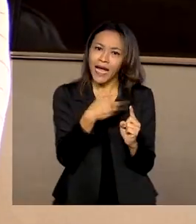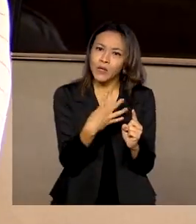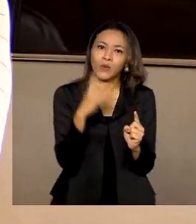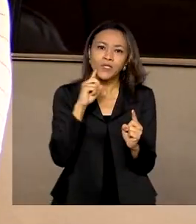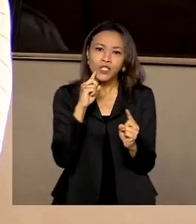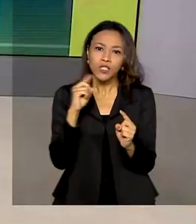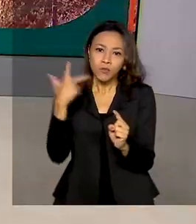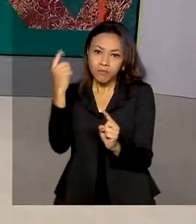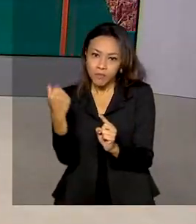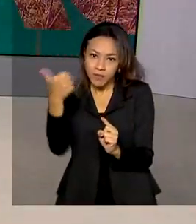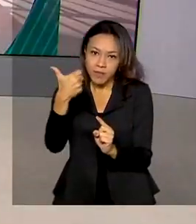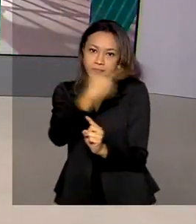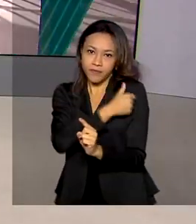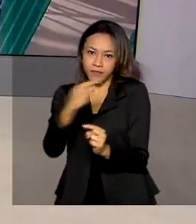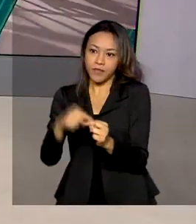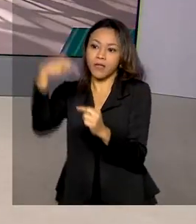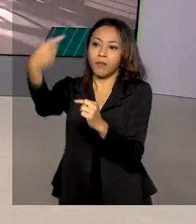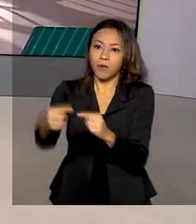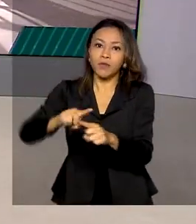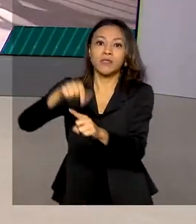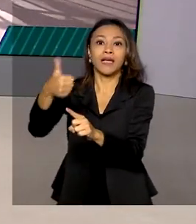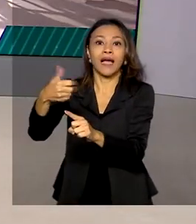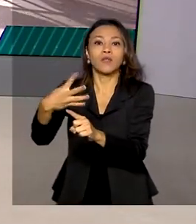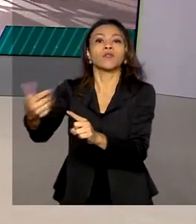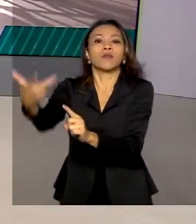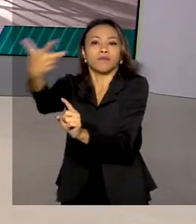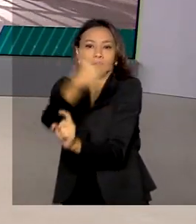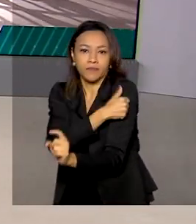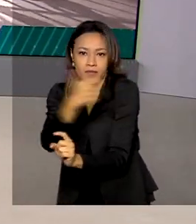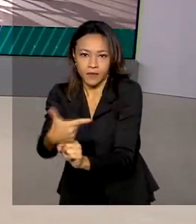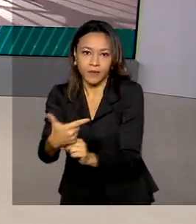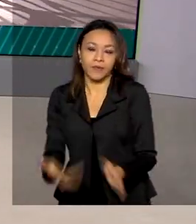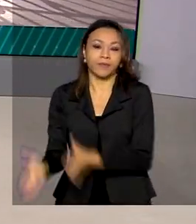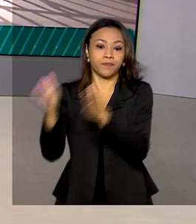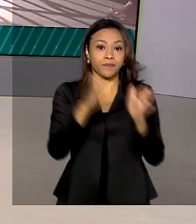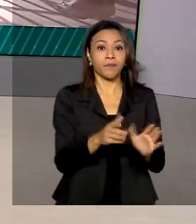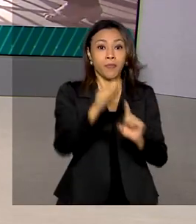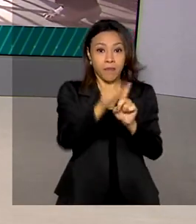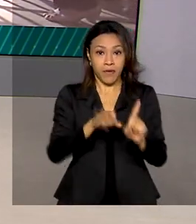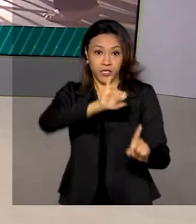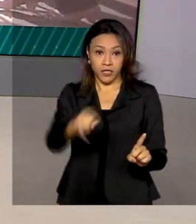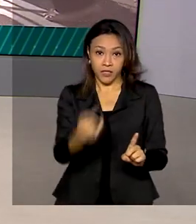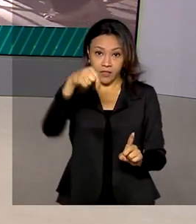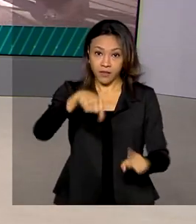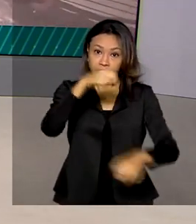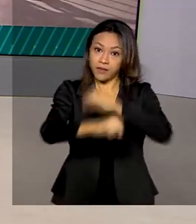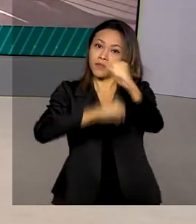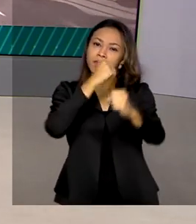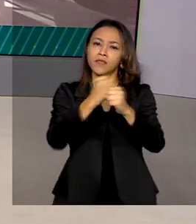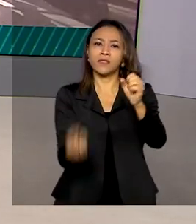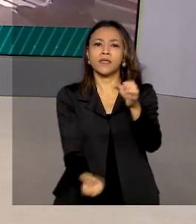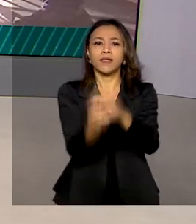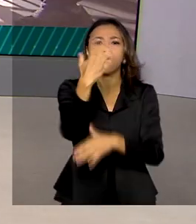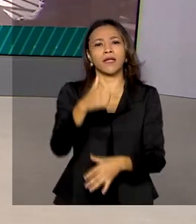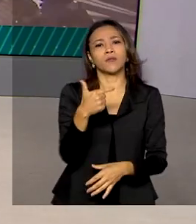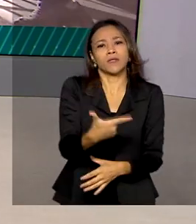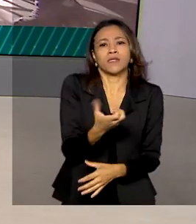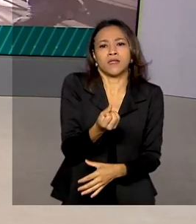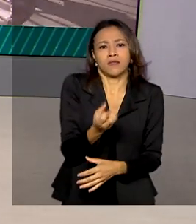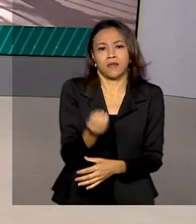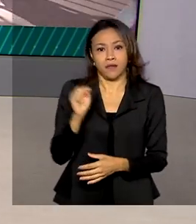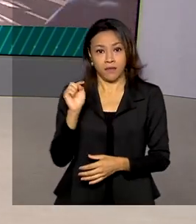vacinas. No mês de janeiro deste ano, foram criados mais de 260 mil empregos